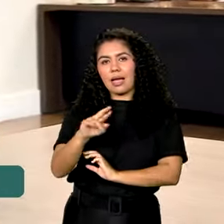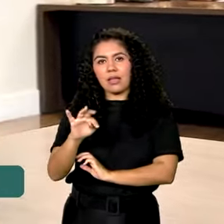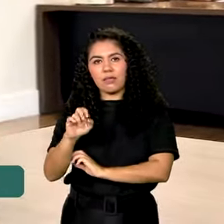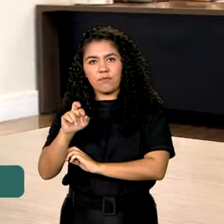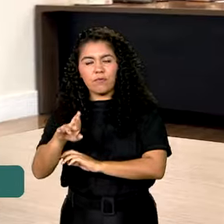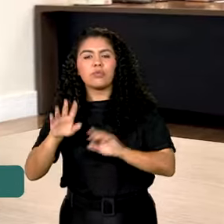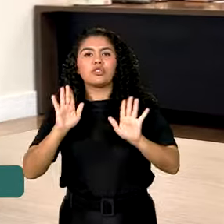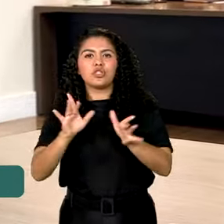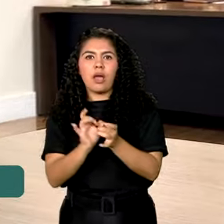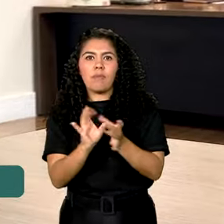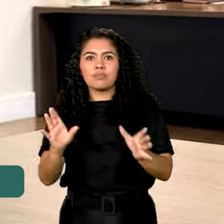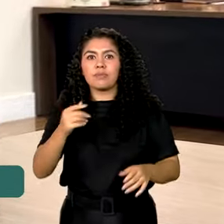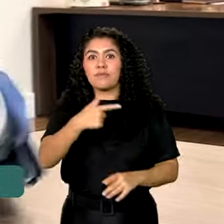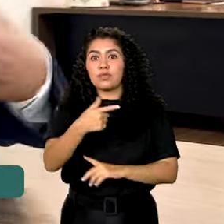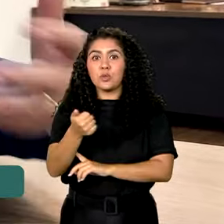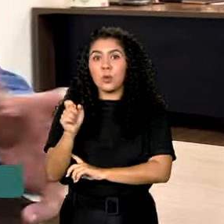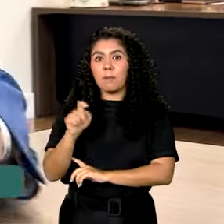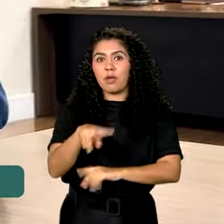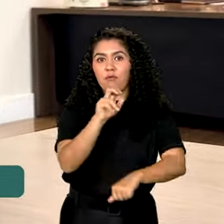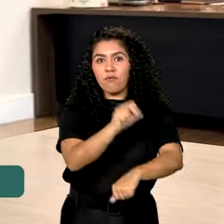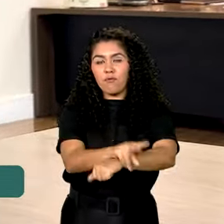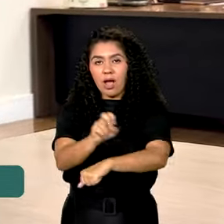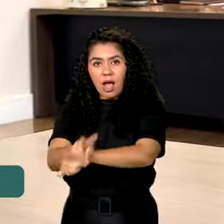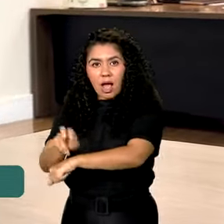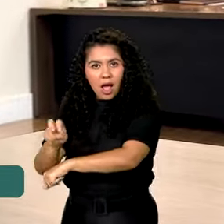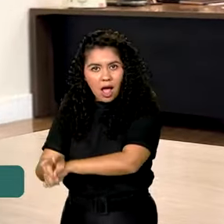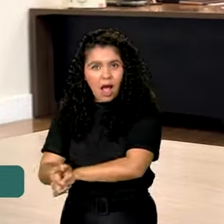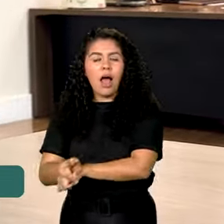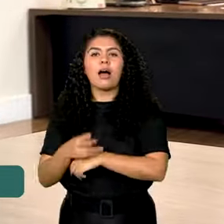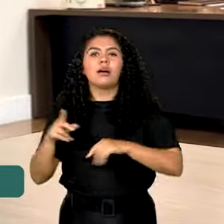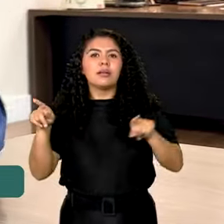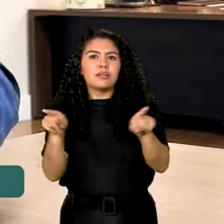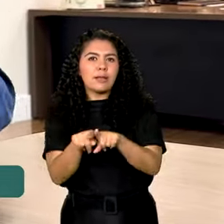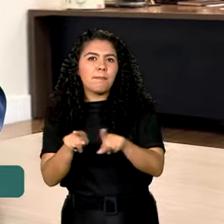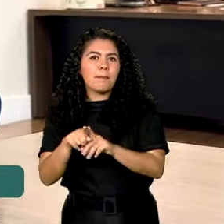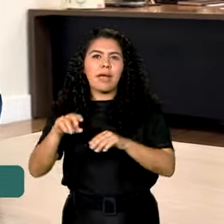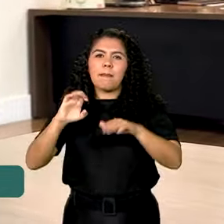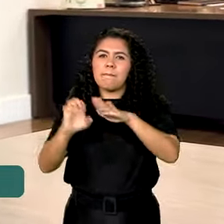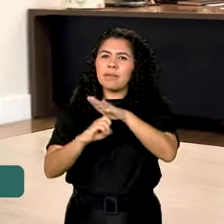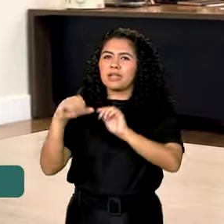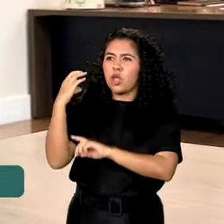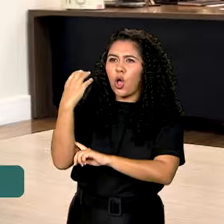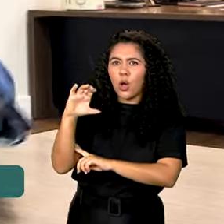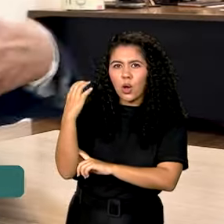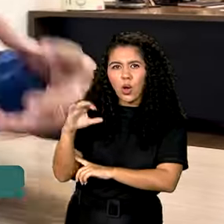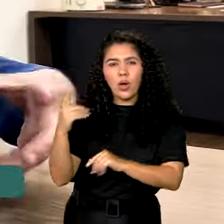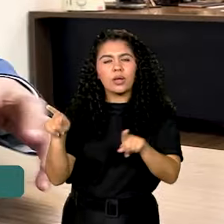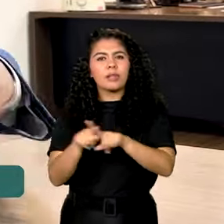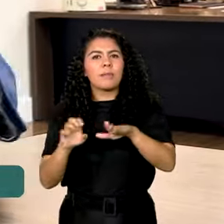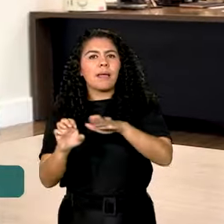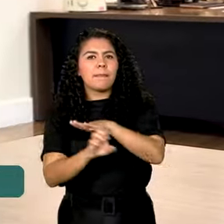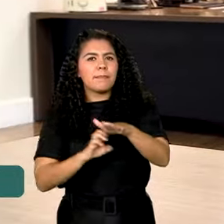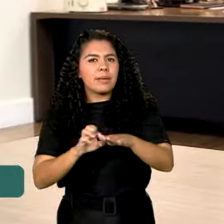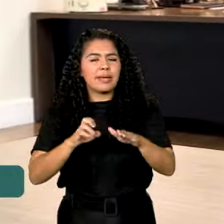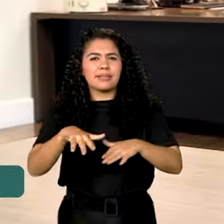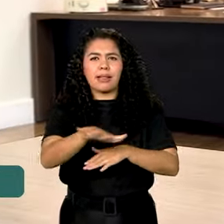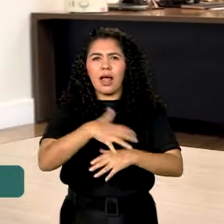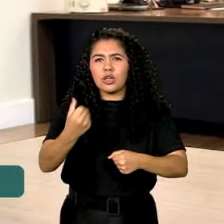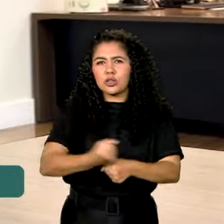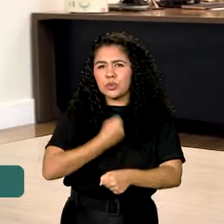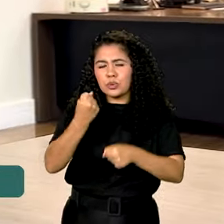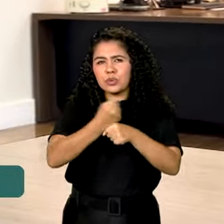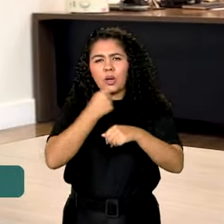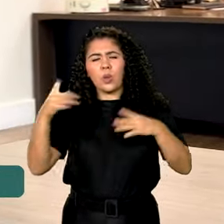se concretizaram ali, a Equatorial, a Coca-Cola, empresas da construção civil, do turismo,